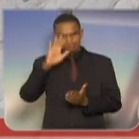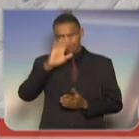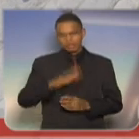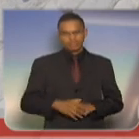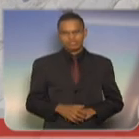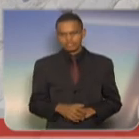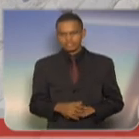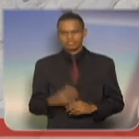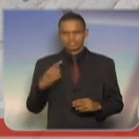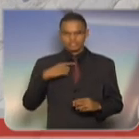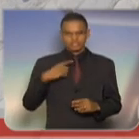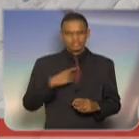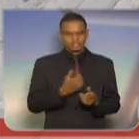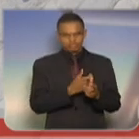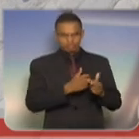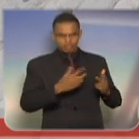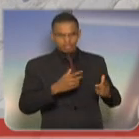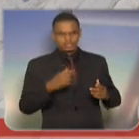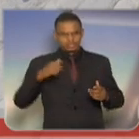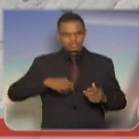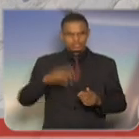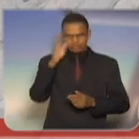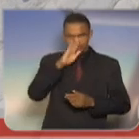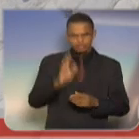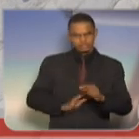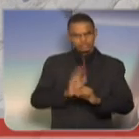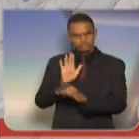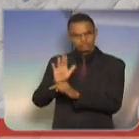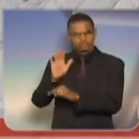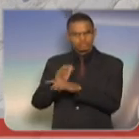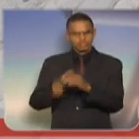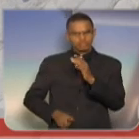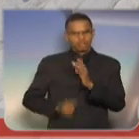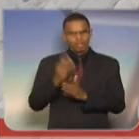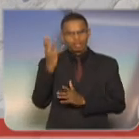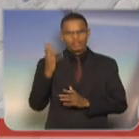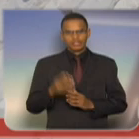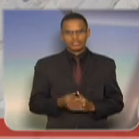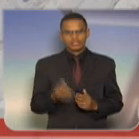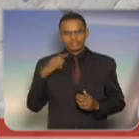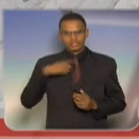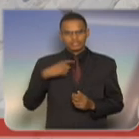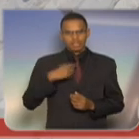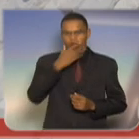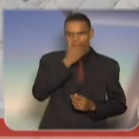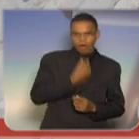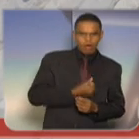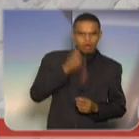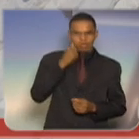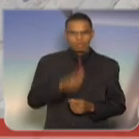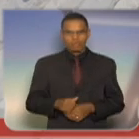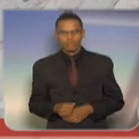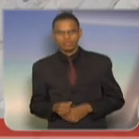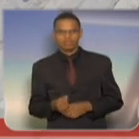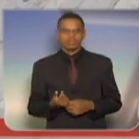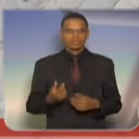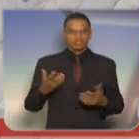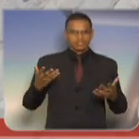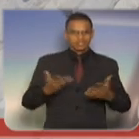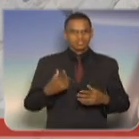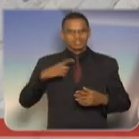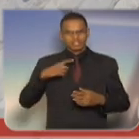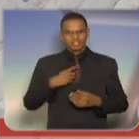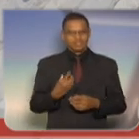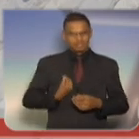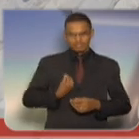inúmeros momentos importantes para a nação brasileira, onde homens e mulheres, ao longo desses anos, sacrificaram suas vidas em